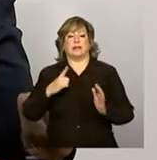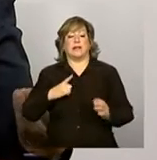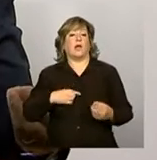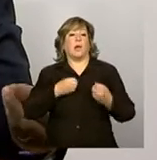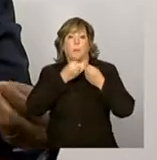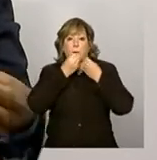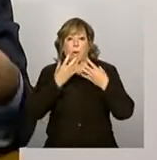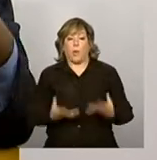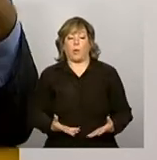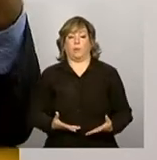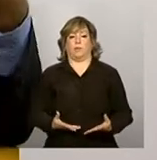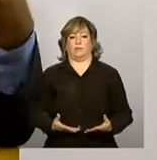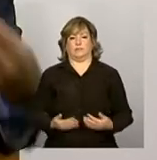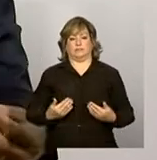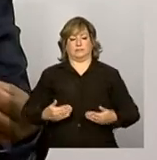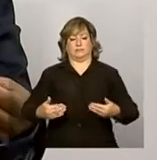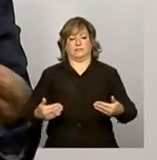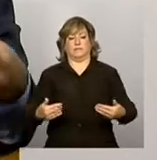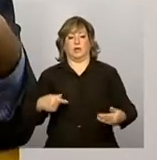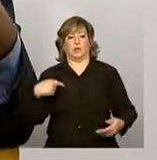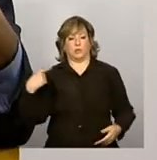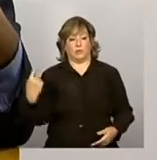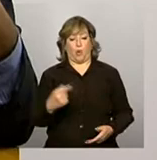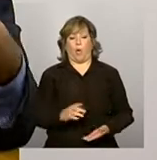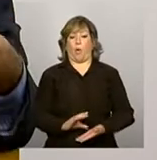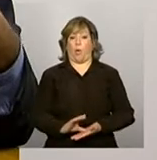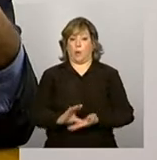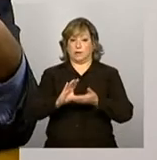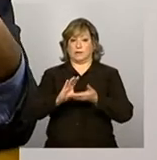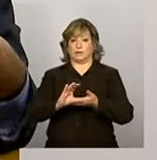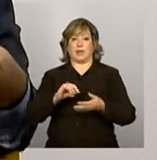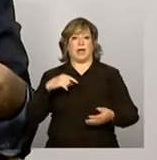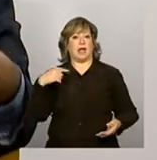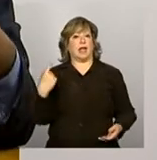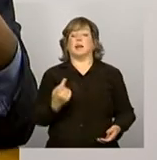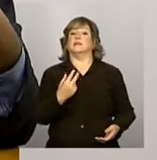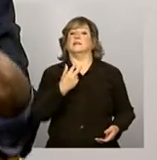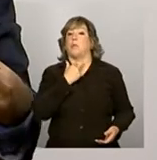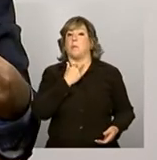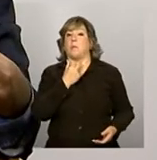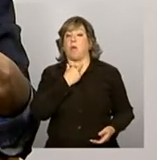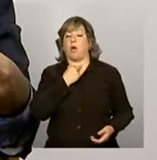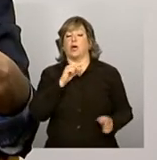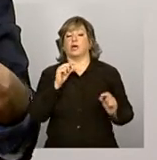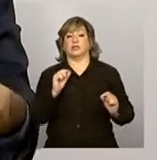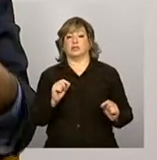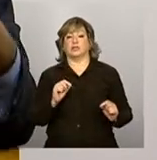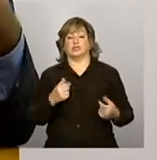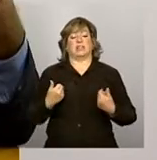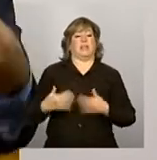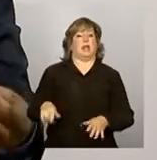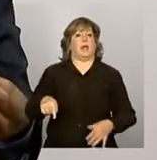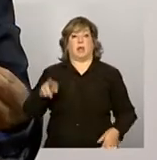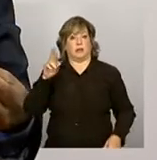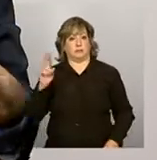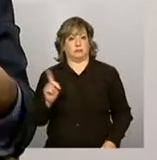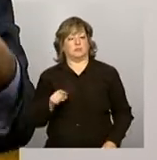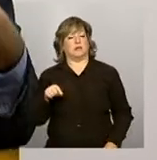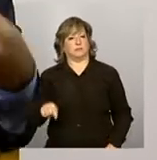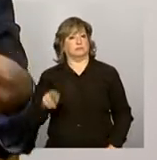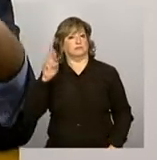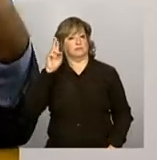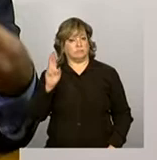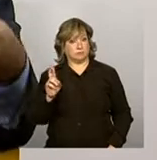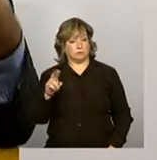execução. E os conselheiros, eles não podem abrir mão dessa responsabilidade, desse poder que eles têm,